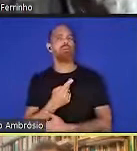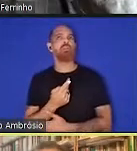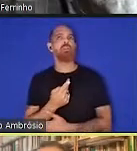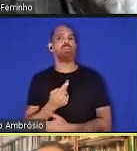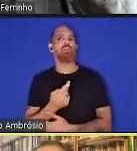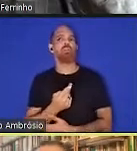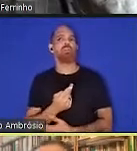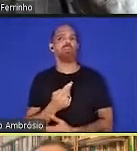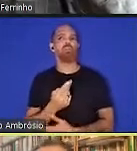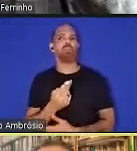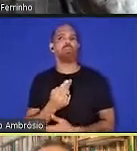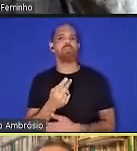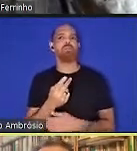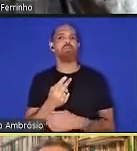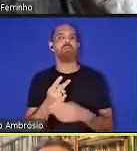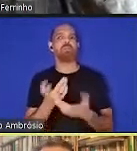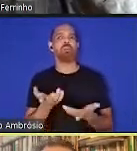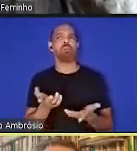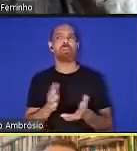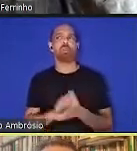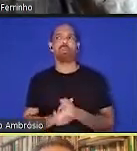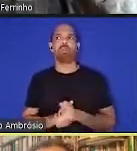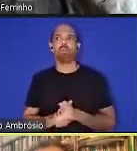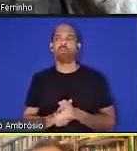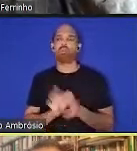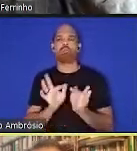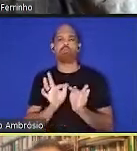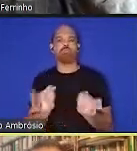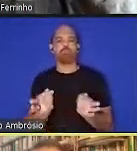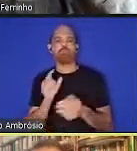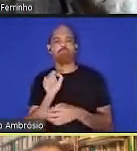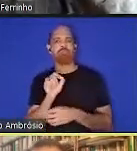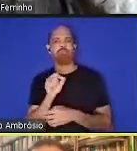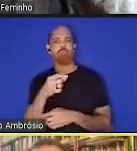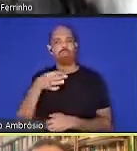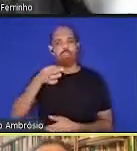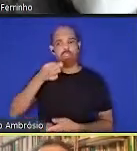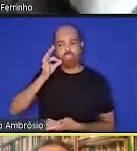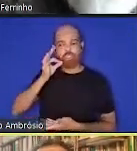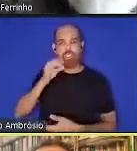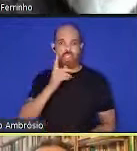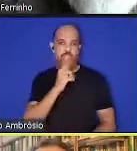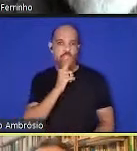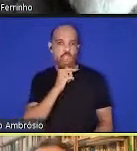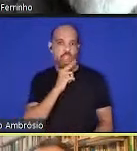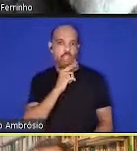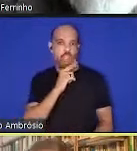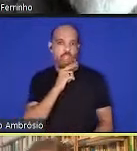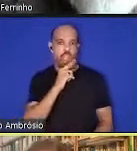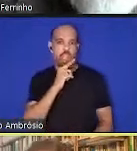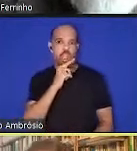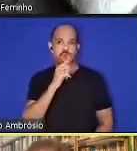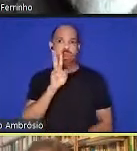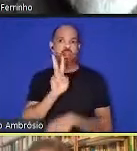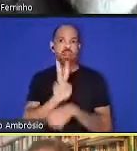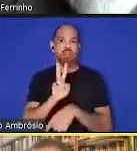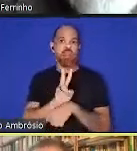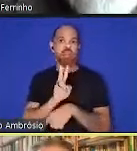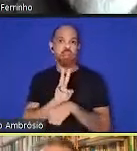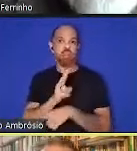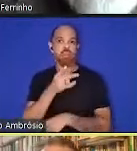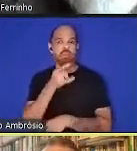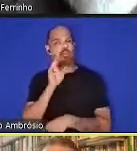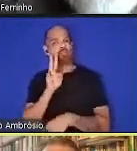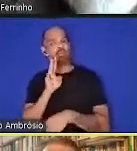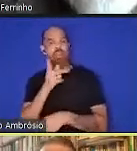pequena, uma pequena xícara de água, é como se fosse uma pequena xícara de água,